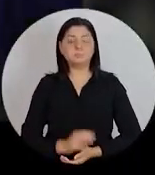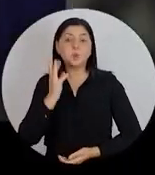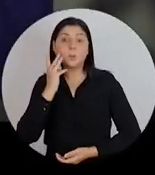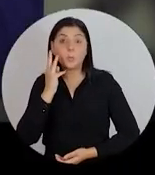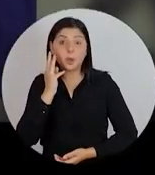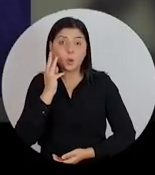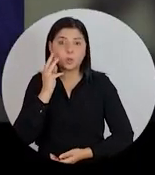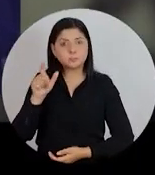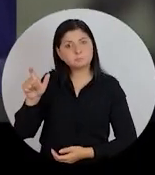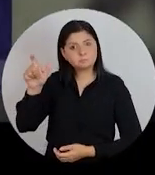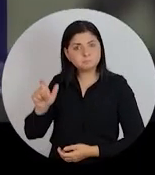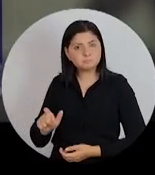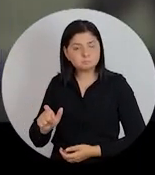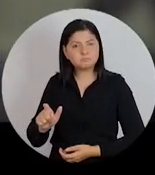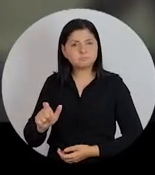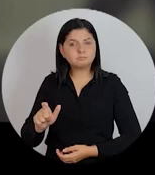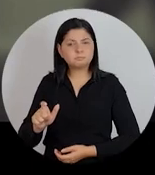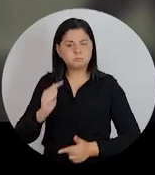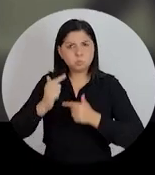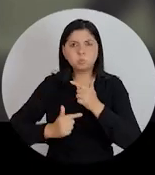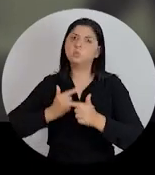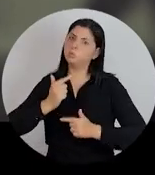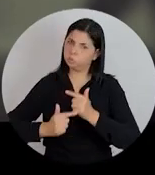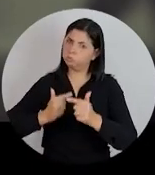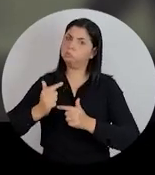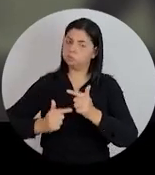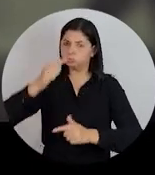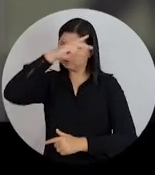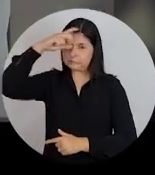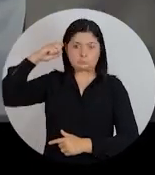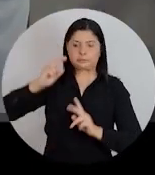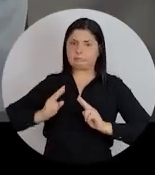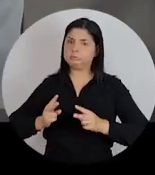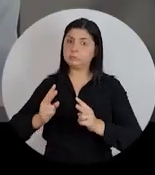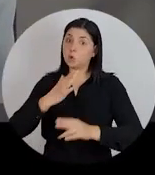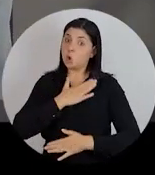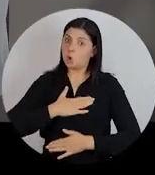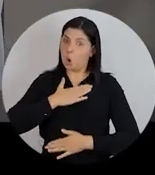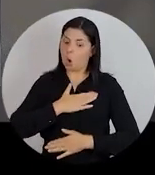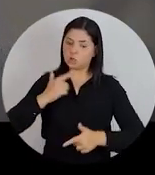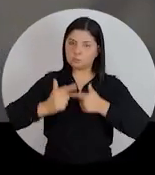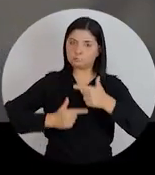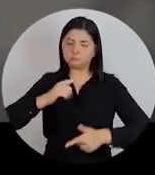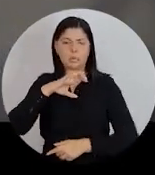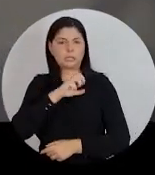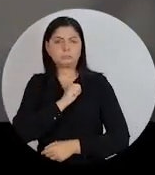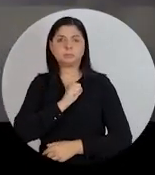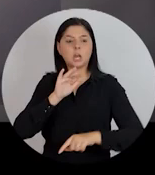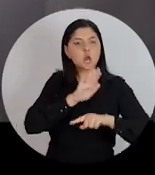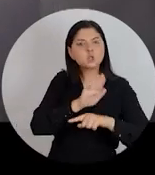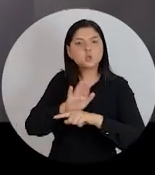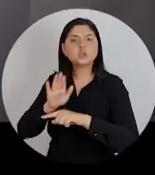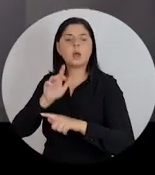Mauro, ele é uma pessoa que ele trabalha muito. Sempre foi assim. Gosta do que ele faz, ele ama